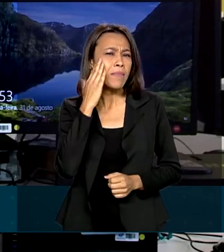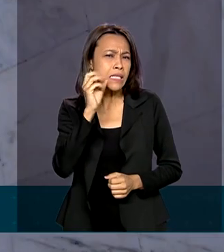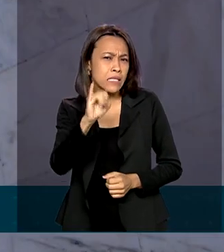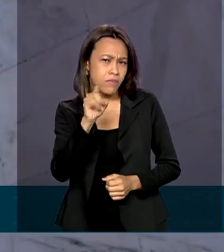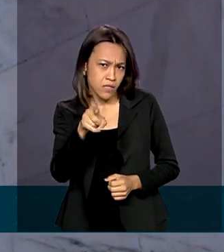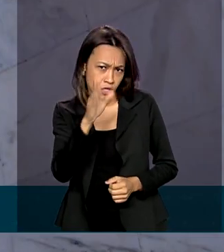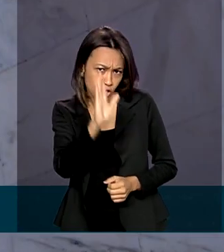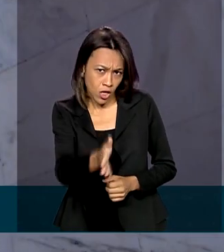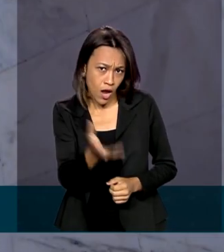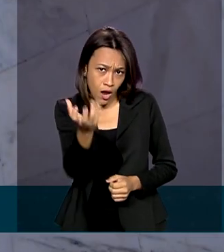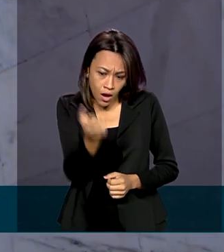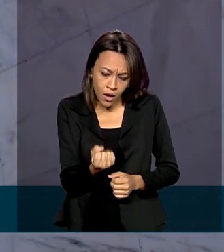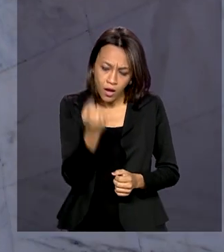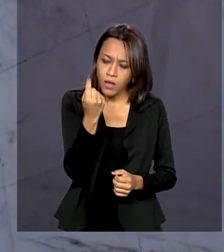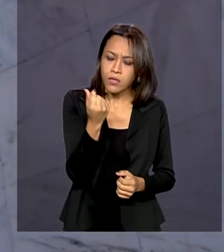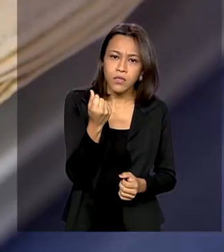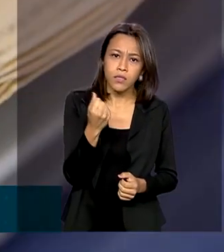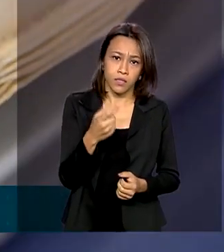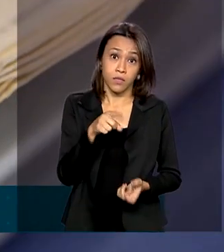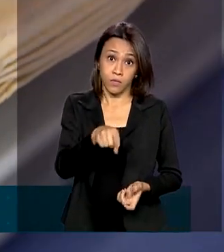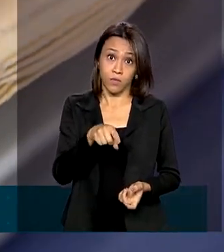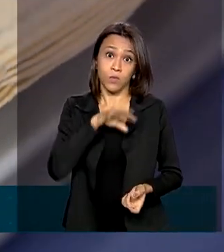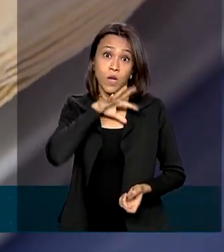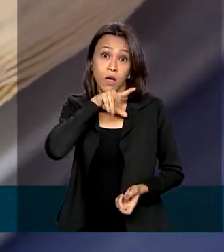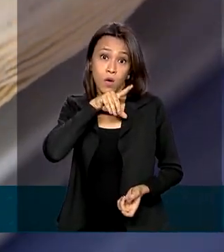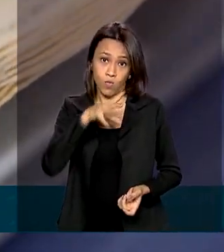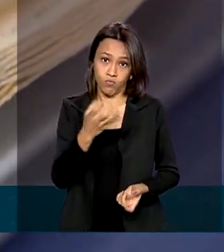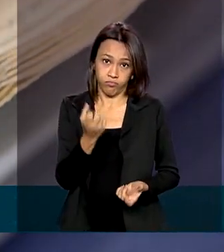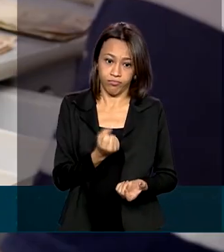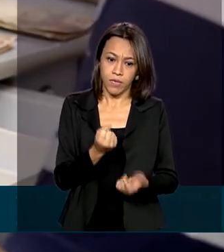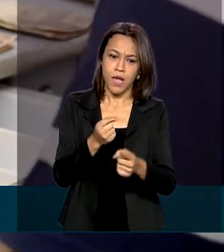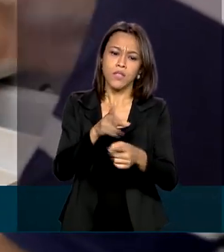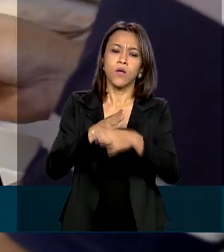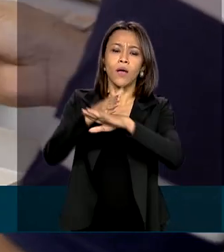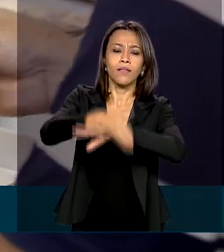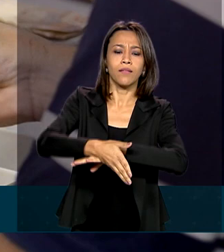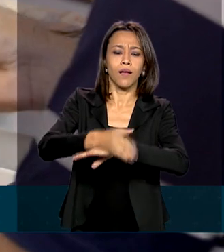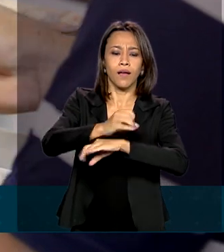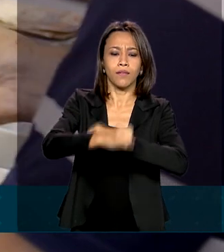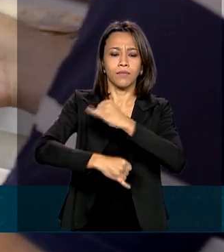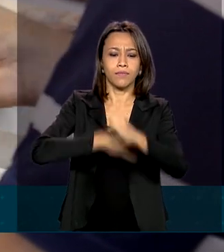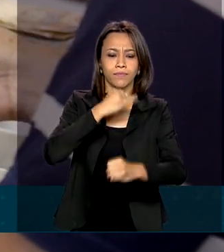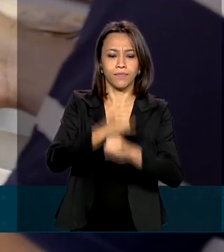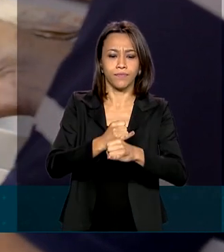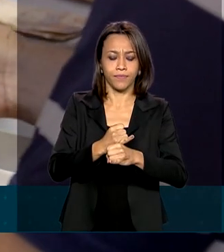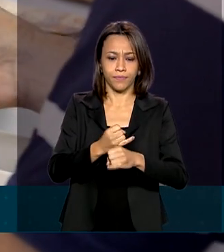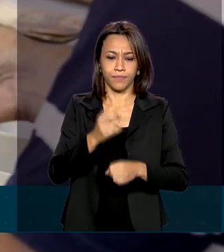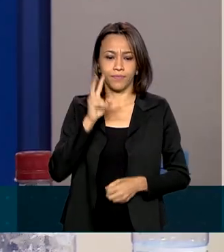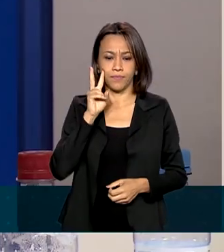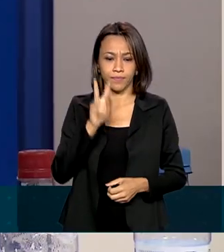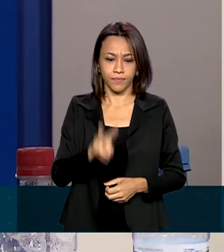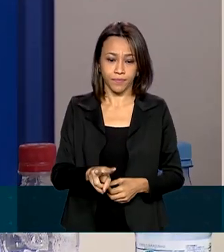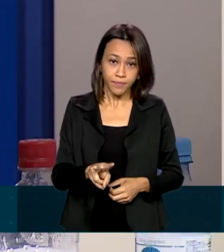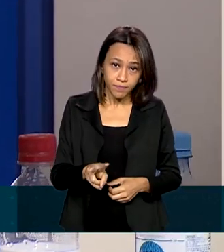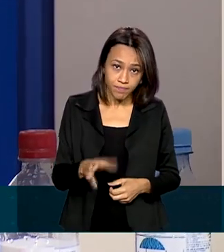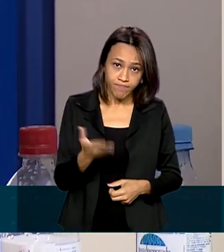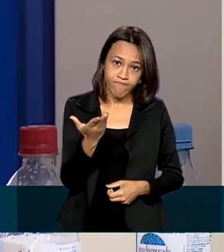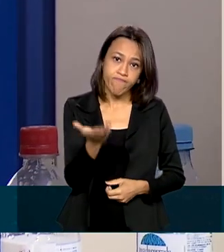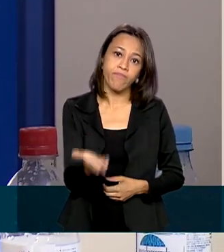recebeu a restituição do imposto de renda, é só entrar no site da Receita, receita.economia